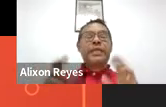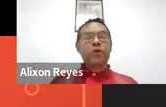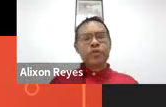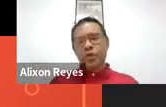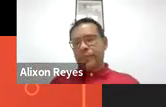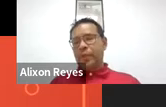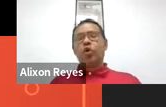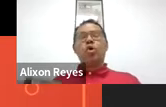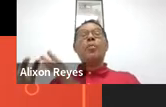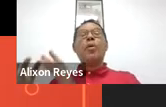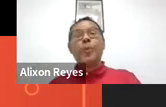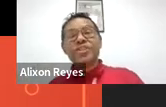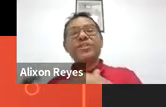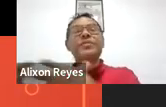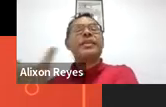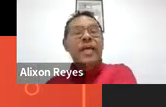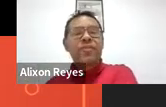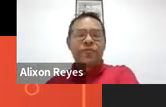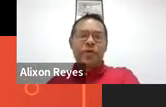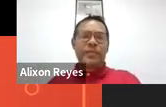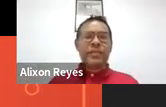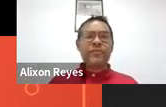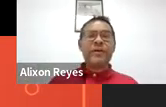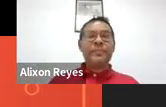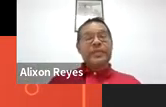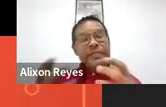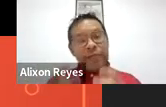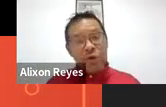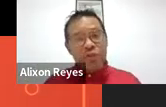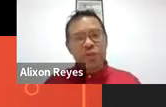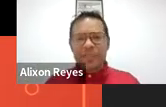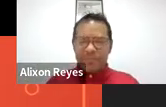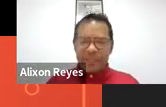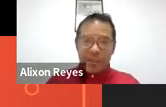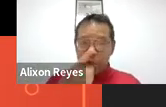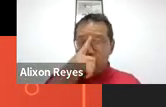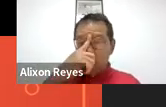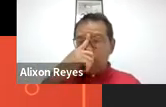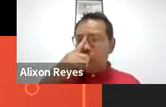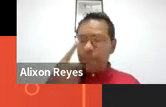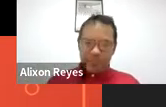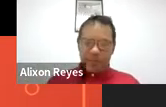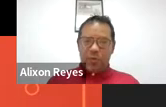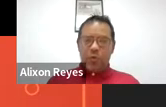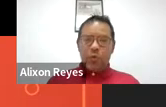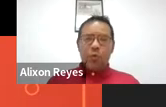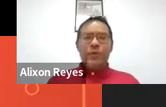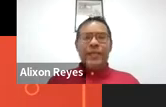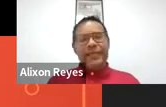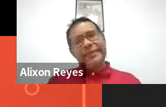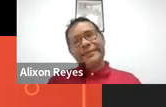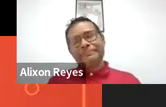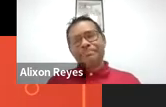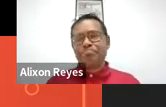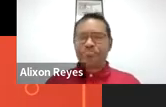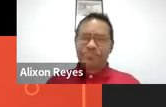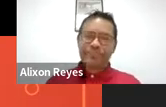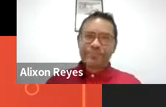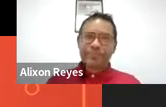do ocio, como possibilidade formativa do ocio também como um